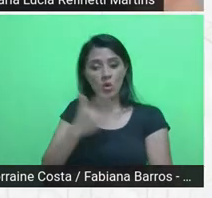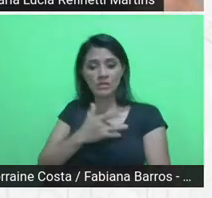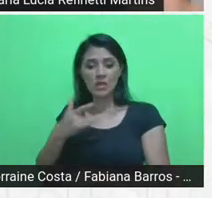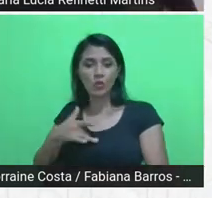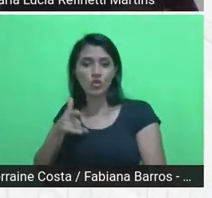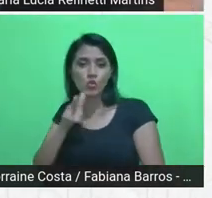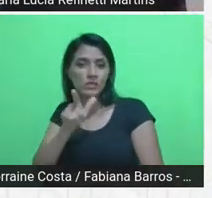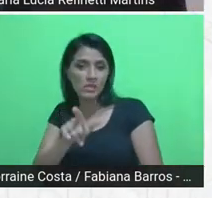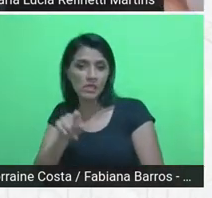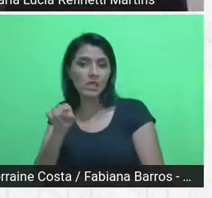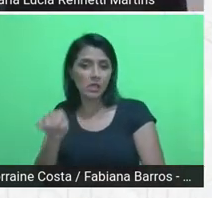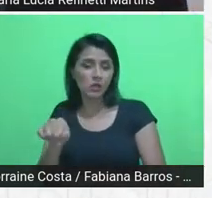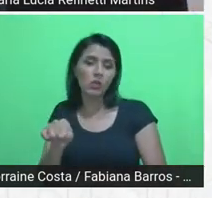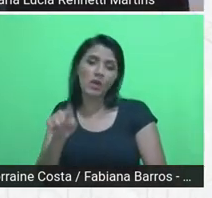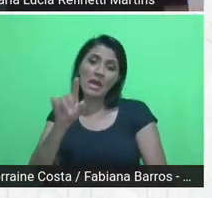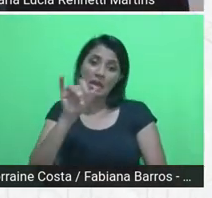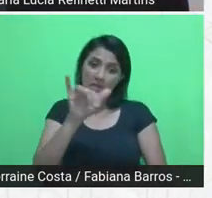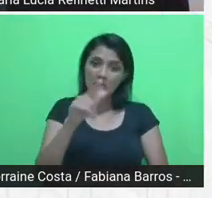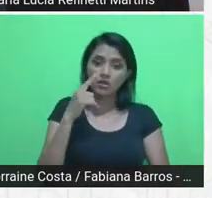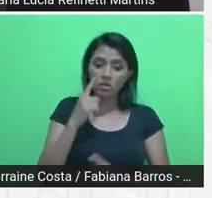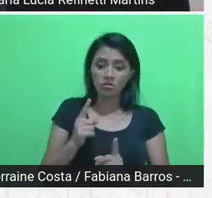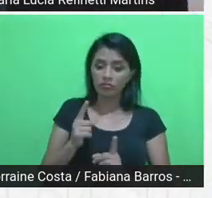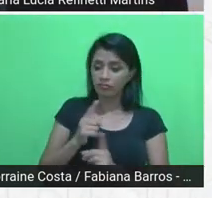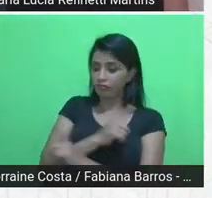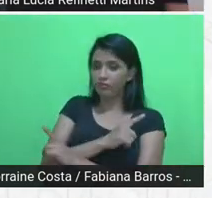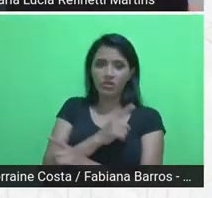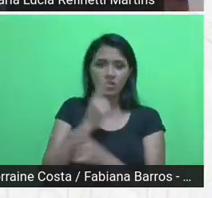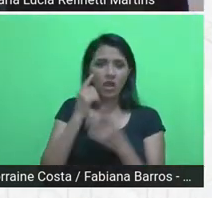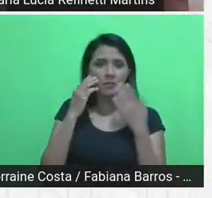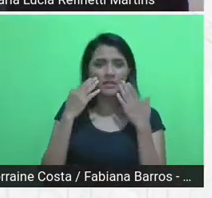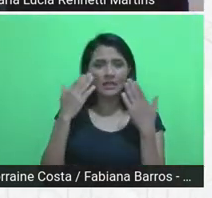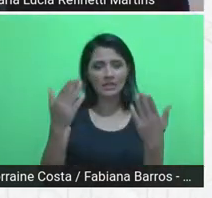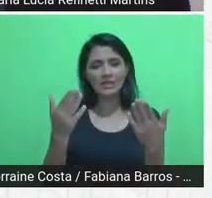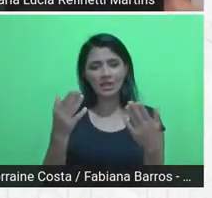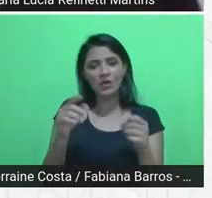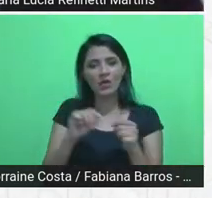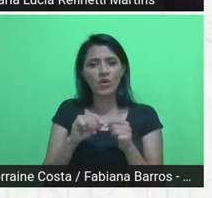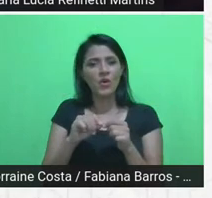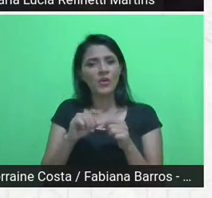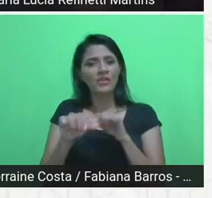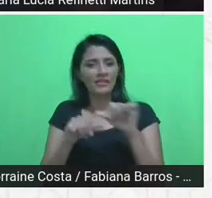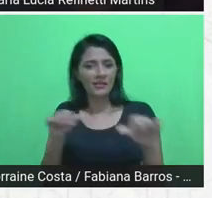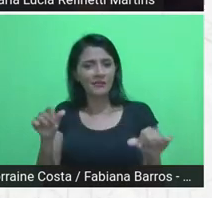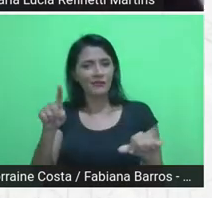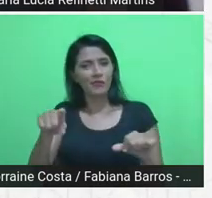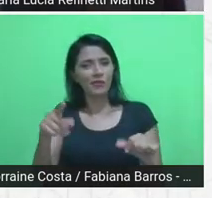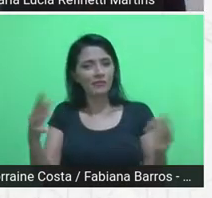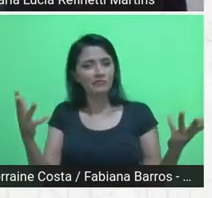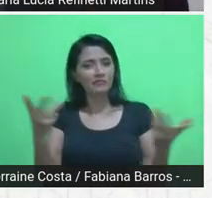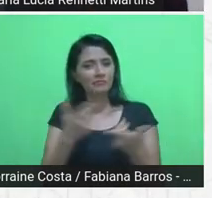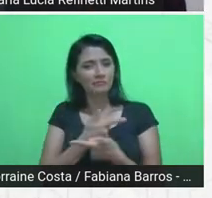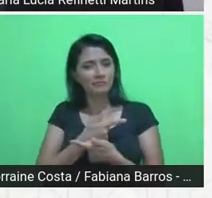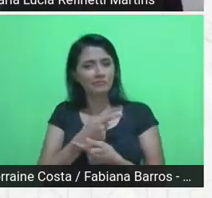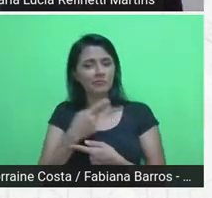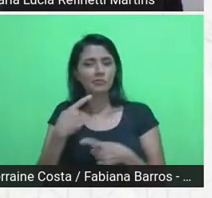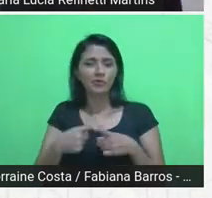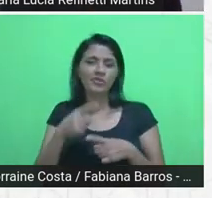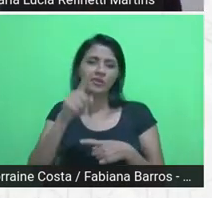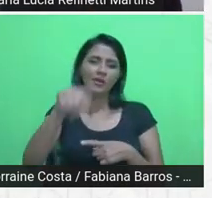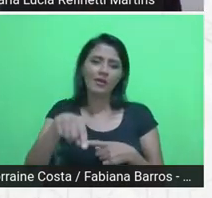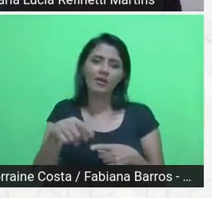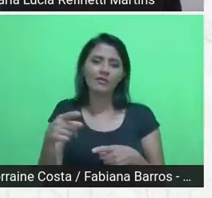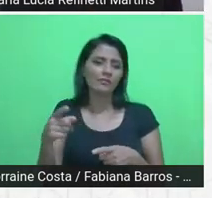que ter feito essa inversão de apresentação aqui, para mim, foi sensacional porque foi justamente, vamos dizer,